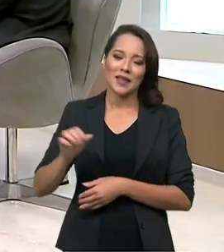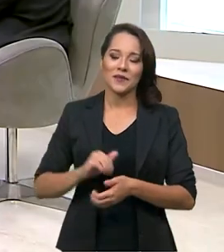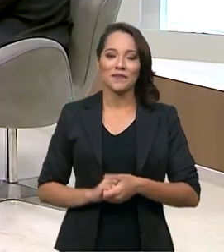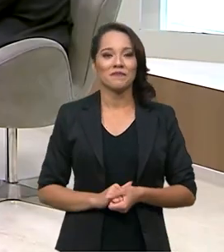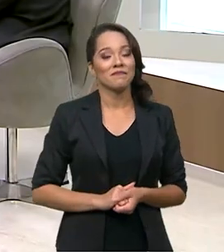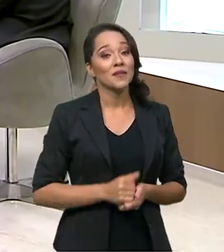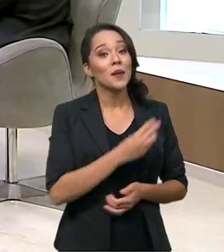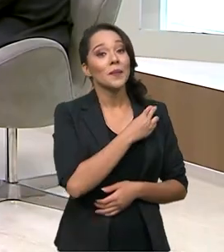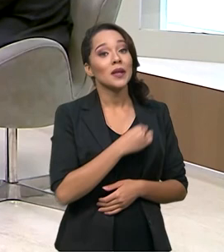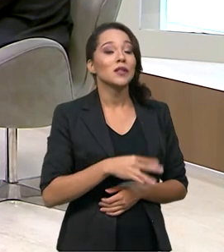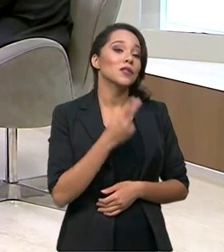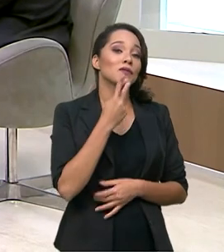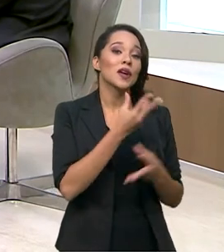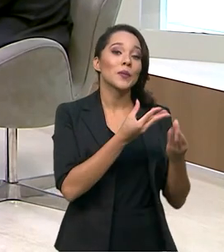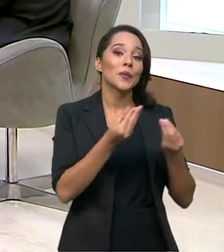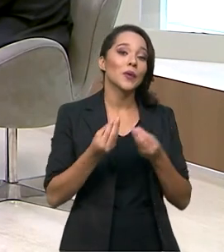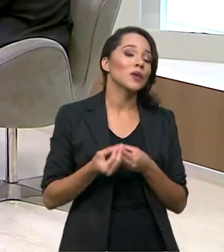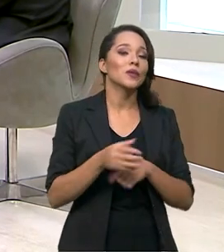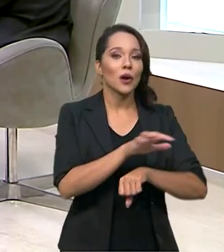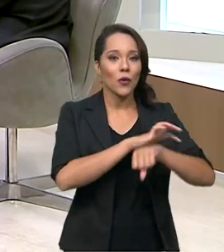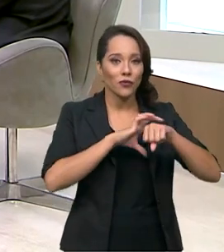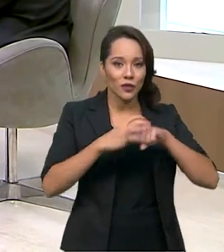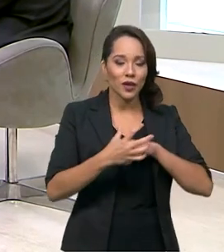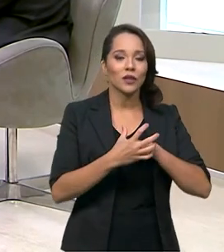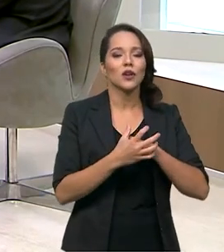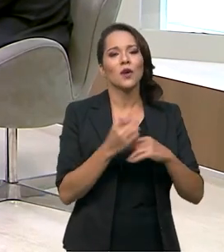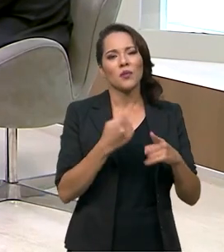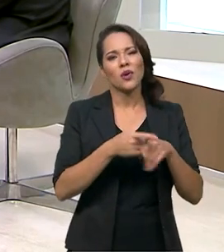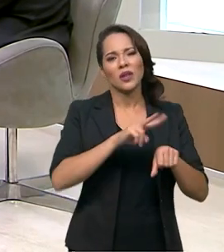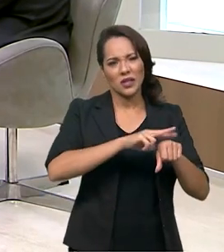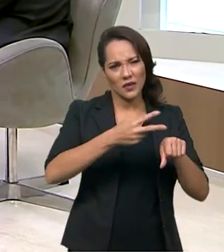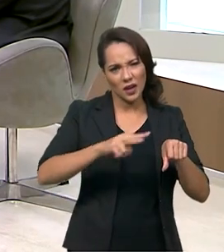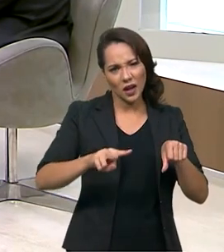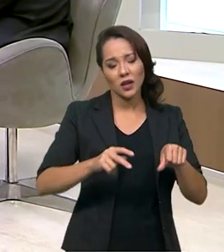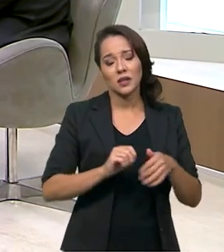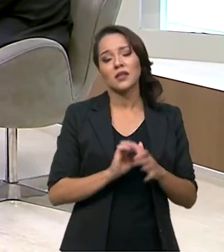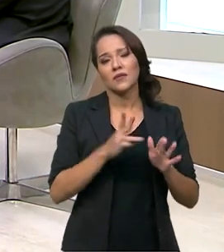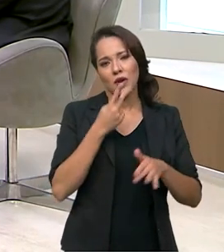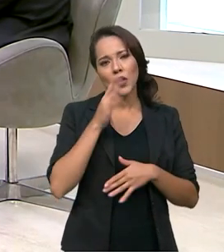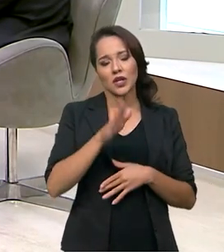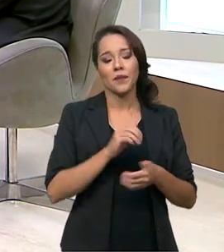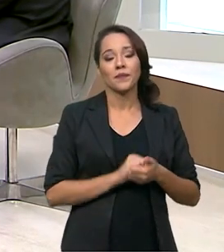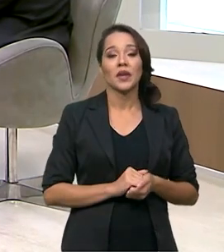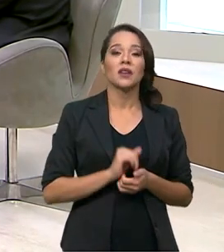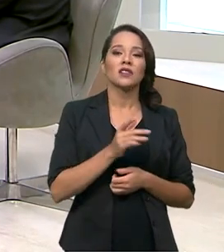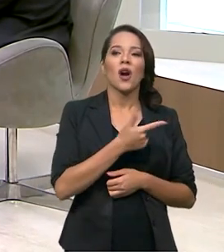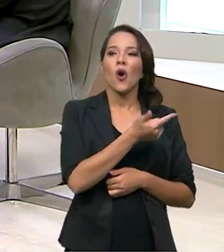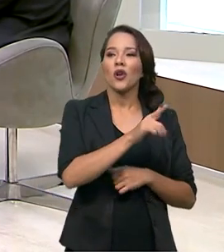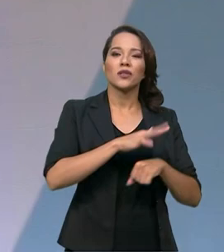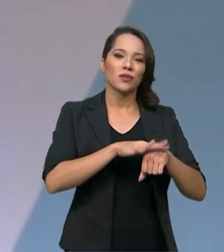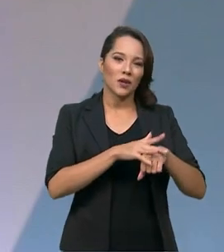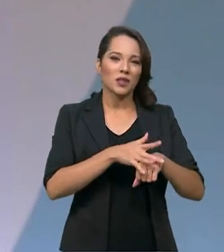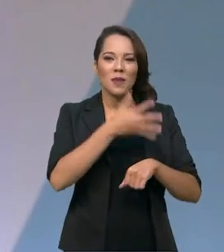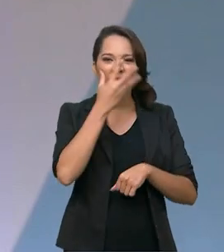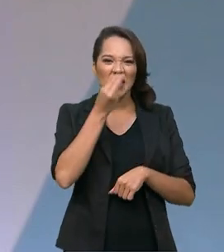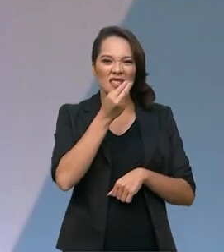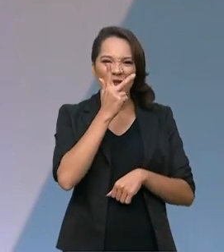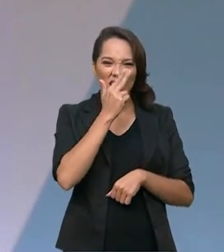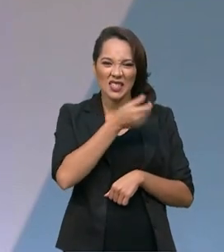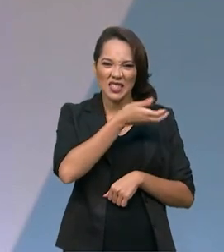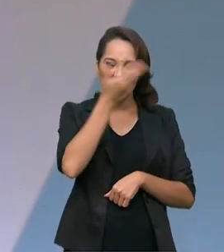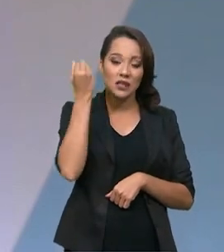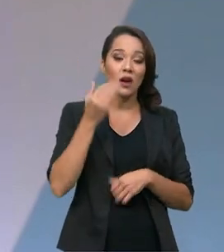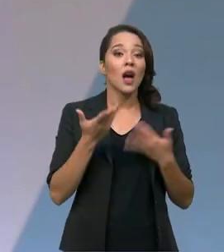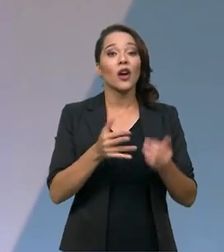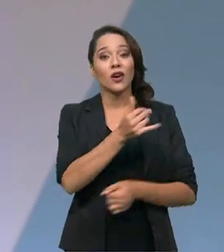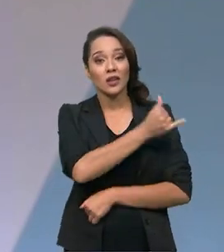Agora, ministro, a gente fala muito sobre coronavírus por conta das variantes e tudo mais. senhor falou, né? Deixaram até de falar de outras doenças. E agora nós temos